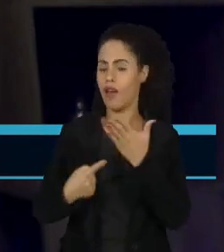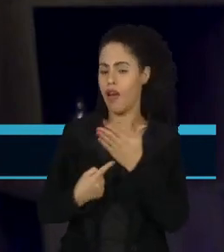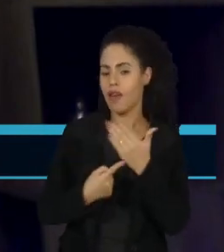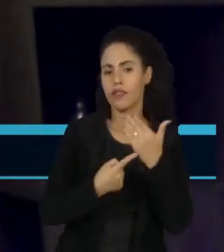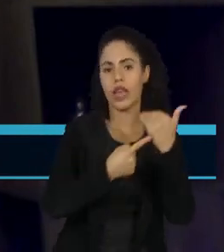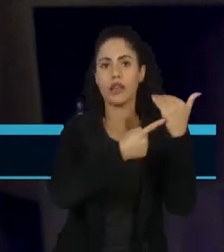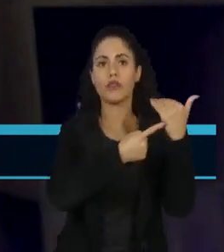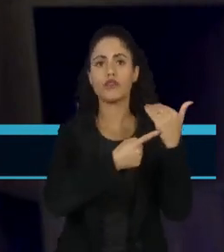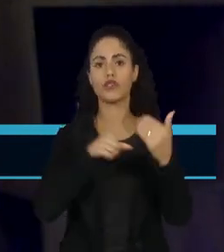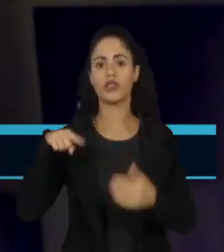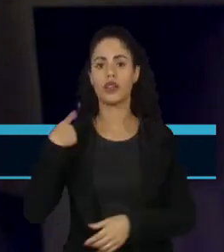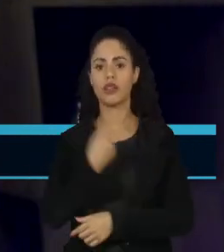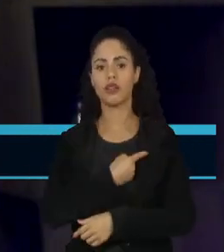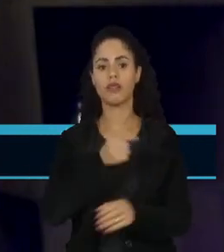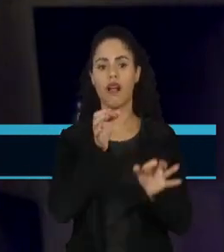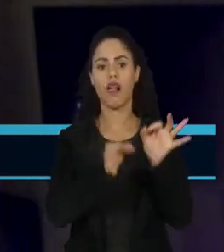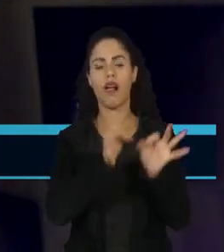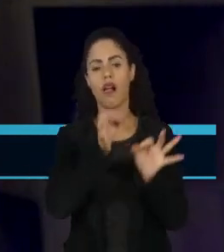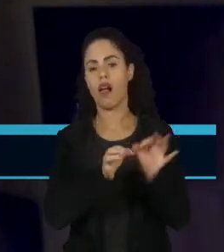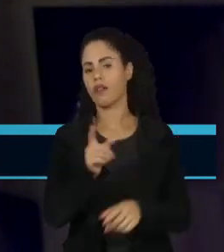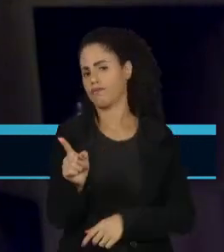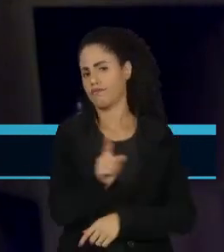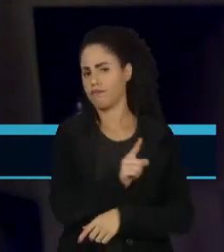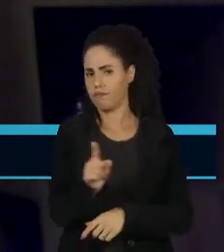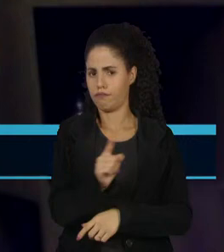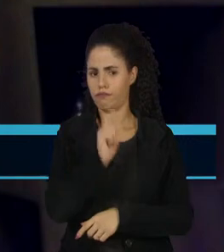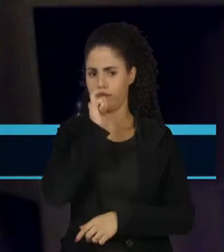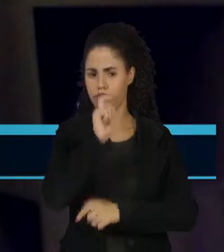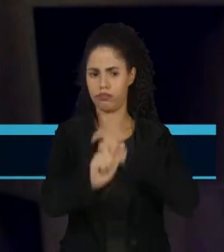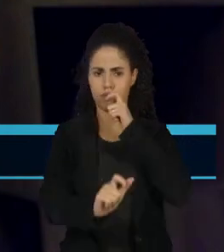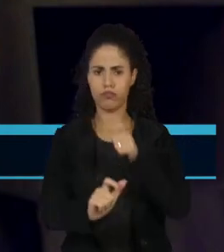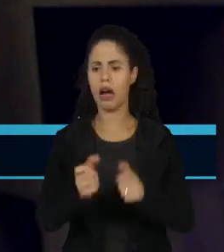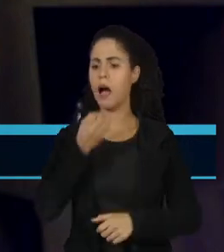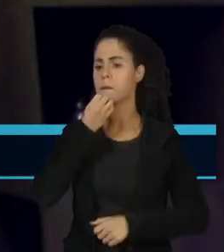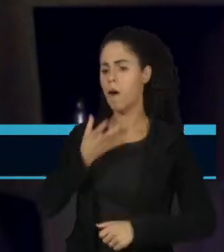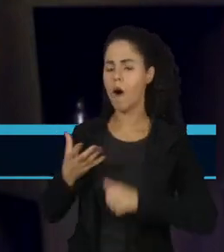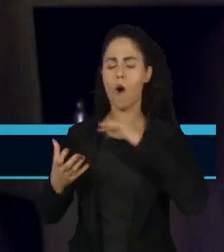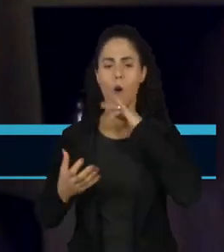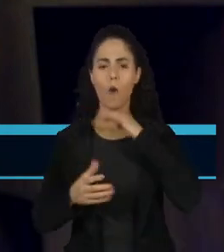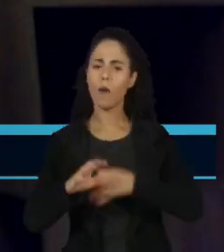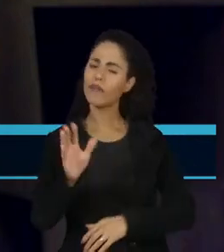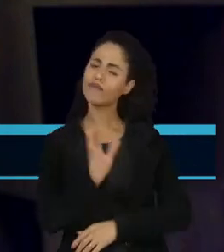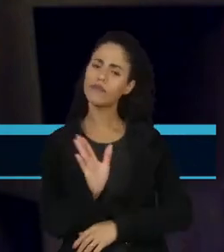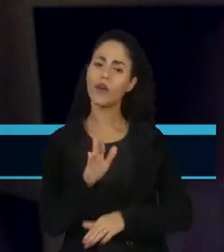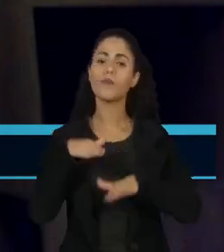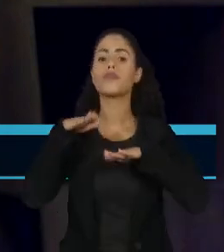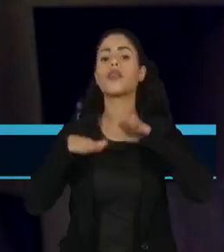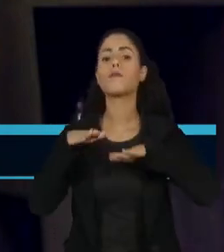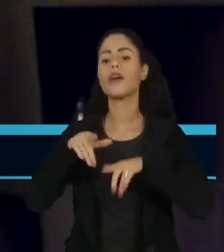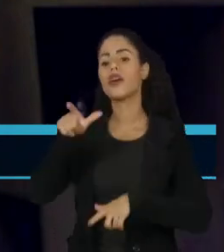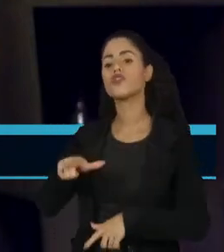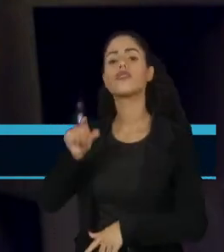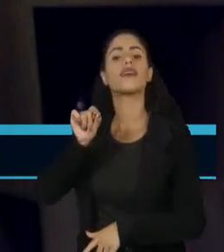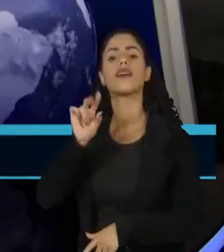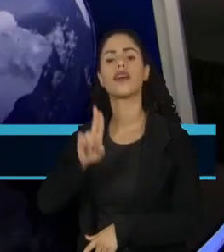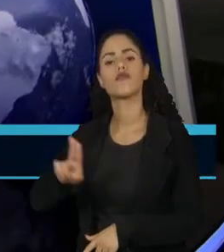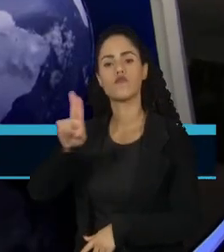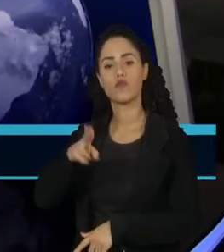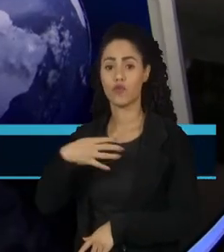a gente não pode fazer julgamento de valor de tecnologia. Não é boa ou ruim. O que é bom ou ruim é o uso dela.